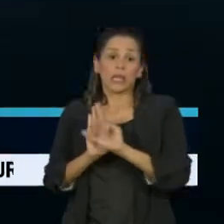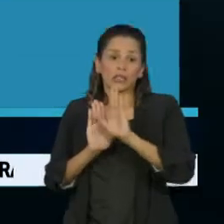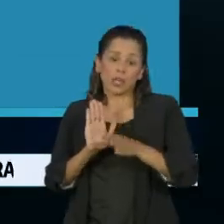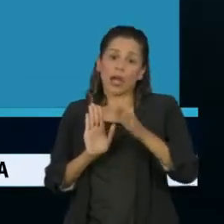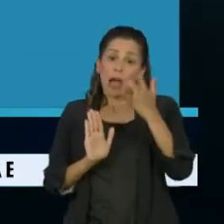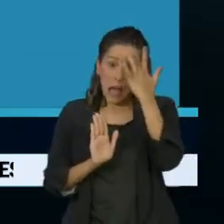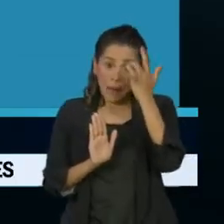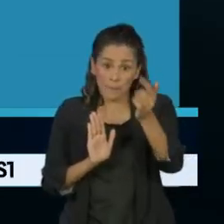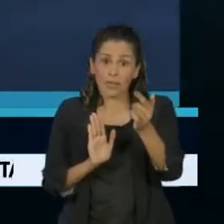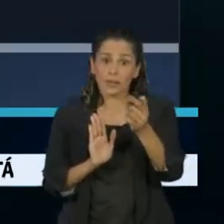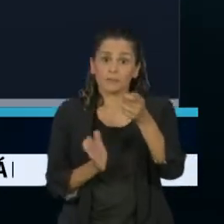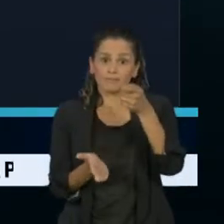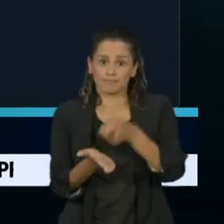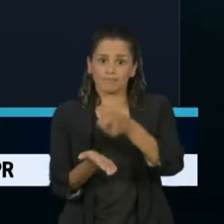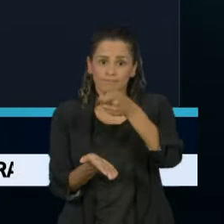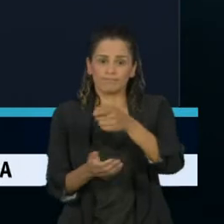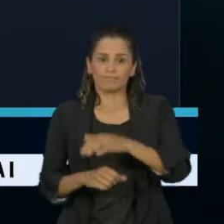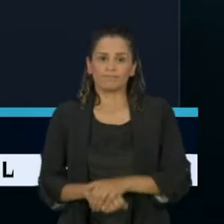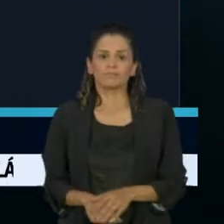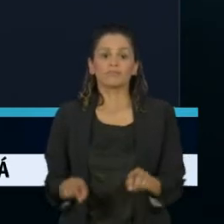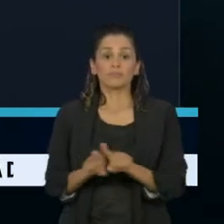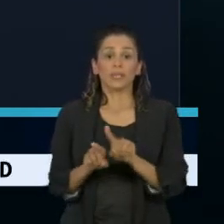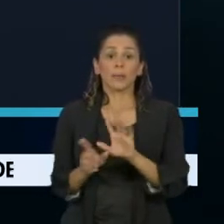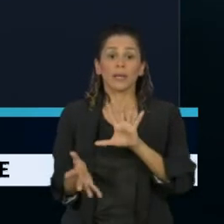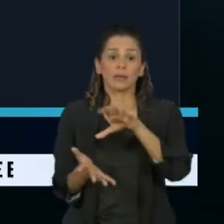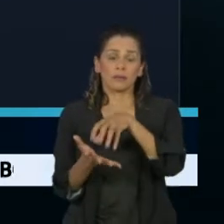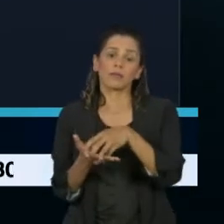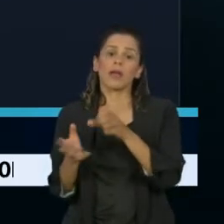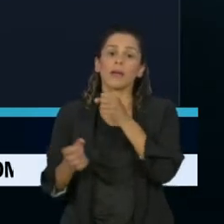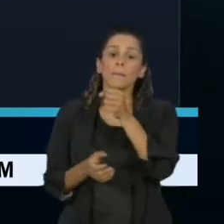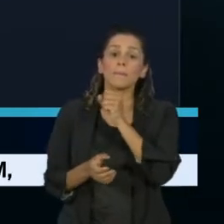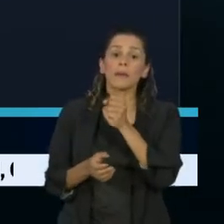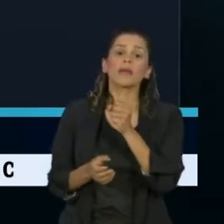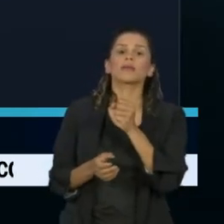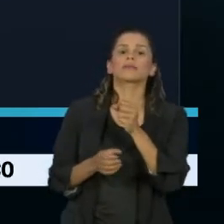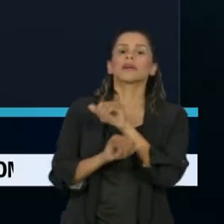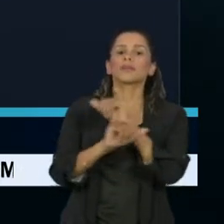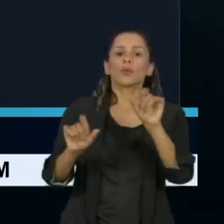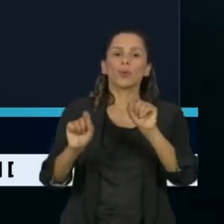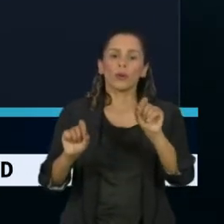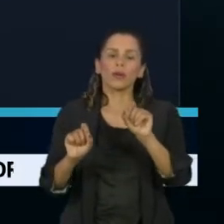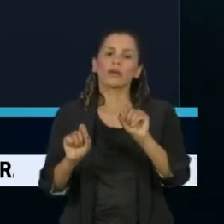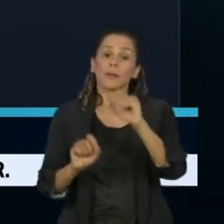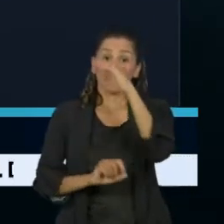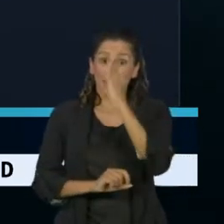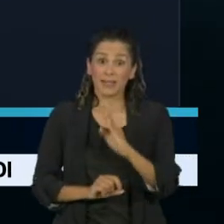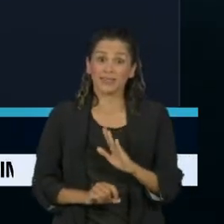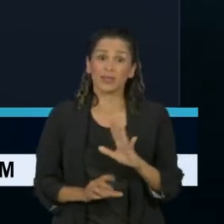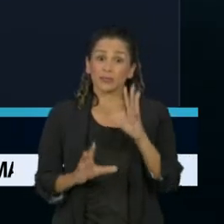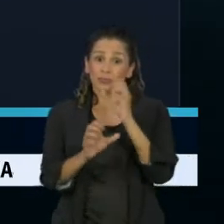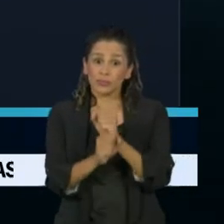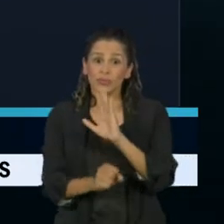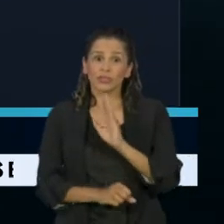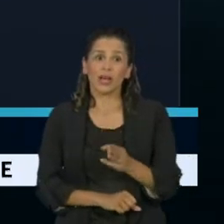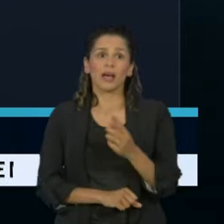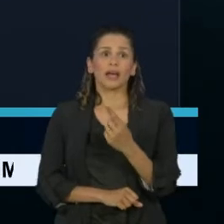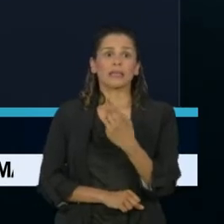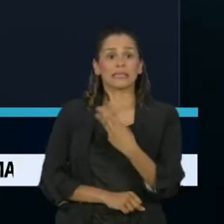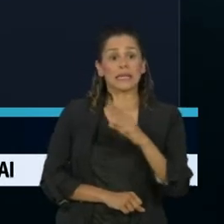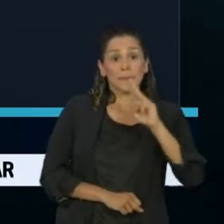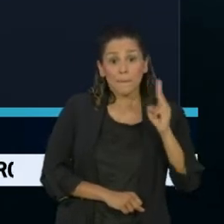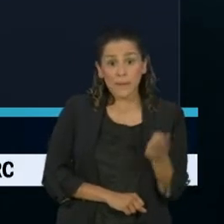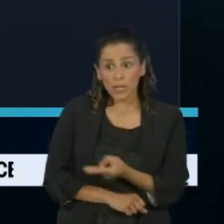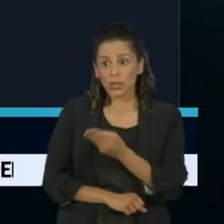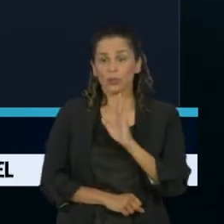amanhã. Segundo o consórcio de veículos de imprensa, o Brasil tem quase 3 milhões e 230 mil casos e mais de 105